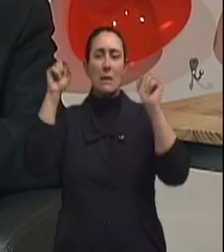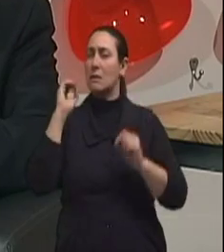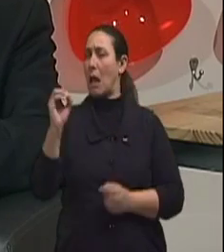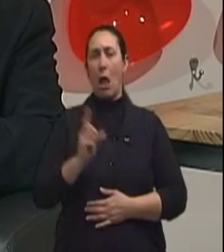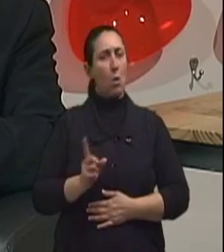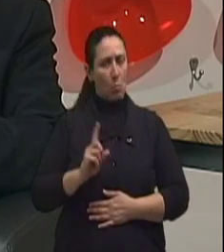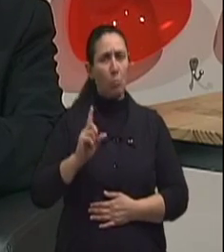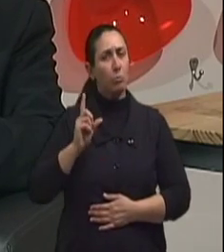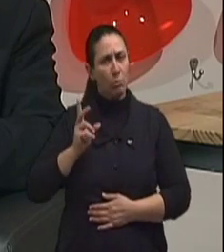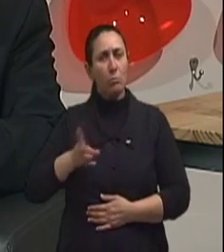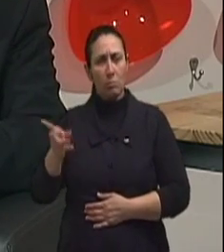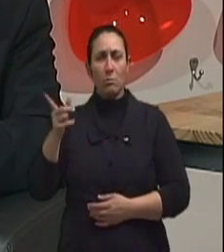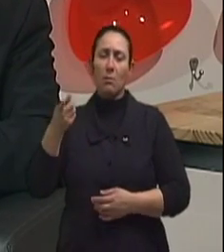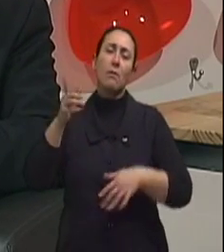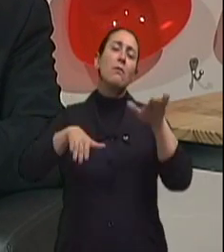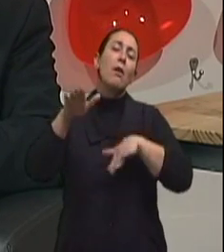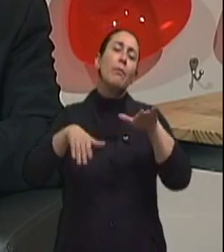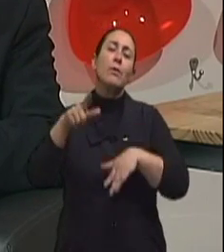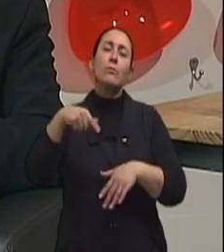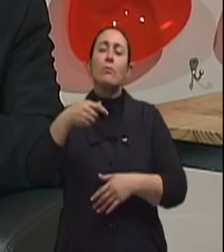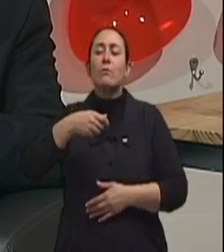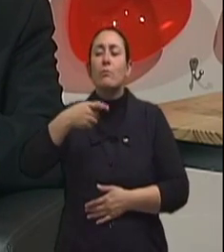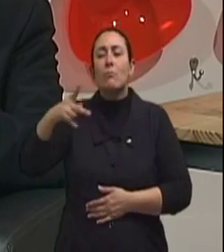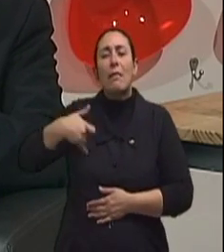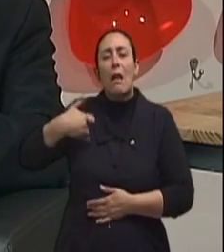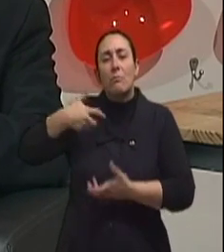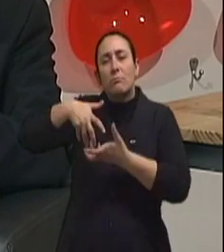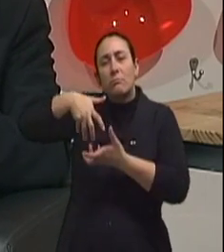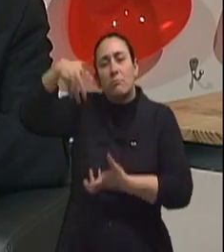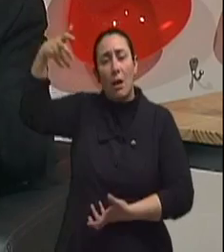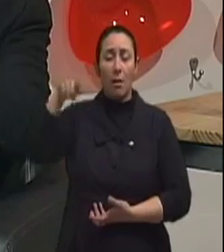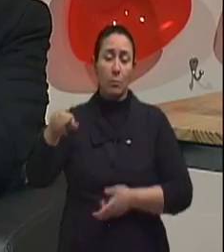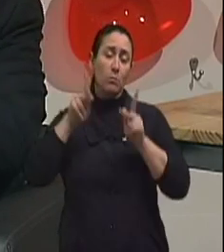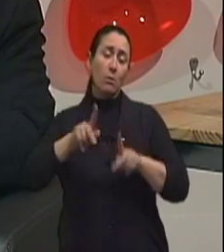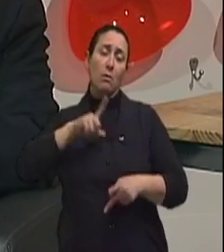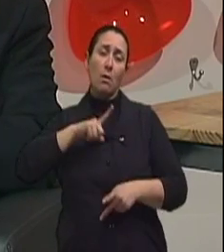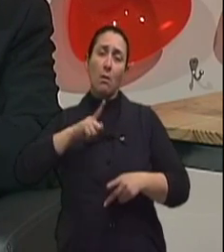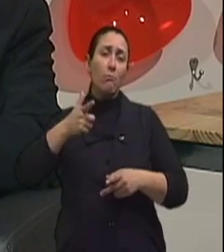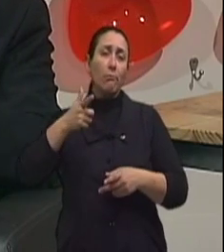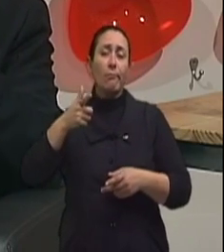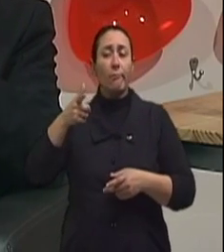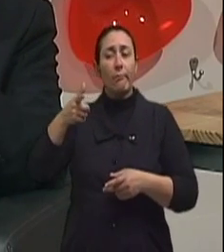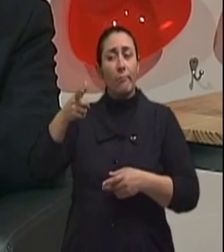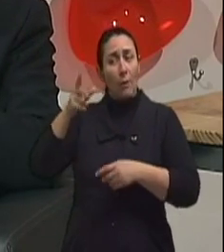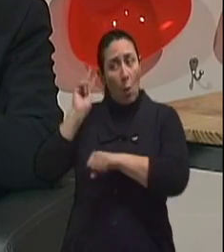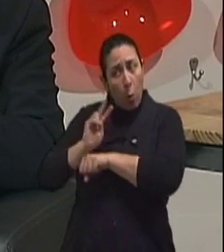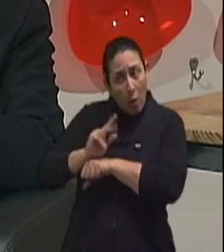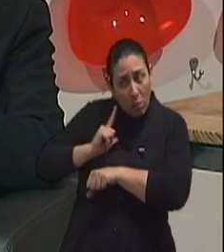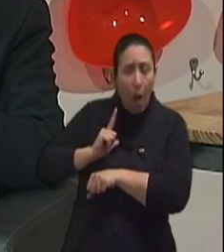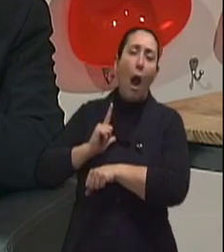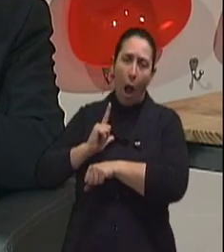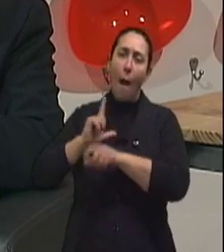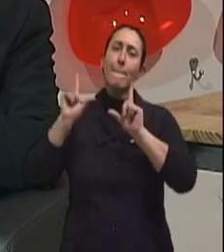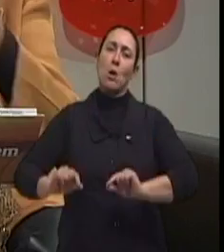Claro. em parte, o próprio envelhecimento é um fator de risco. Mas essa pessoa tem menos chance do que as pessoas que não fazem esses